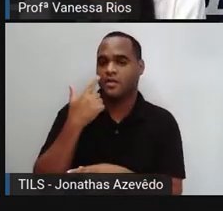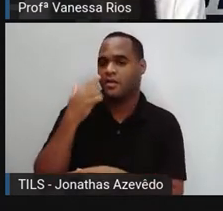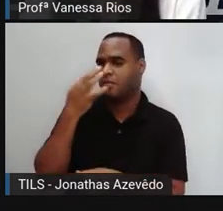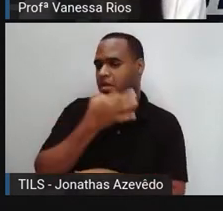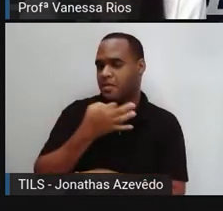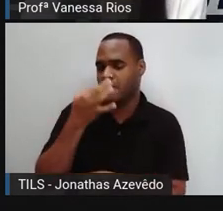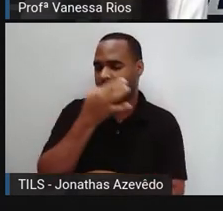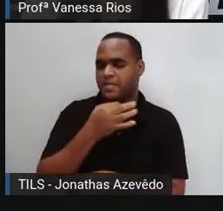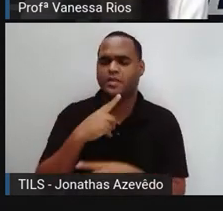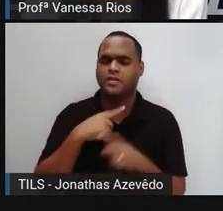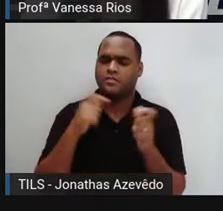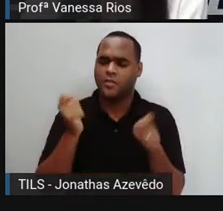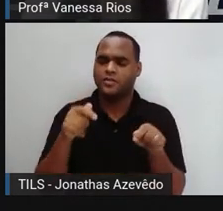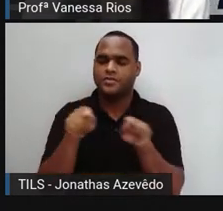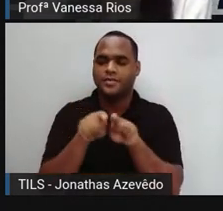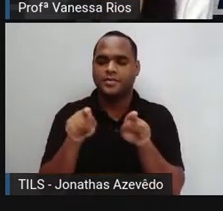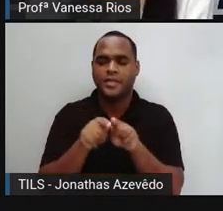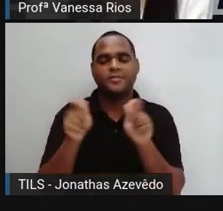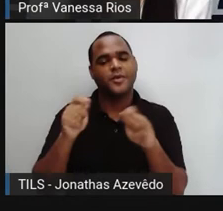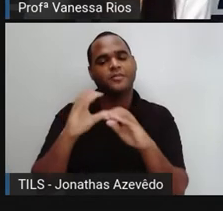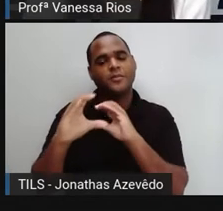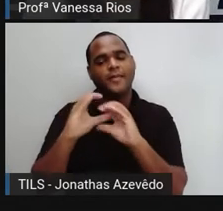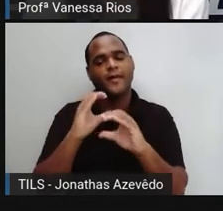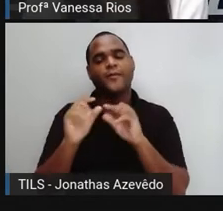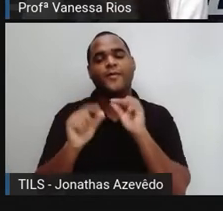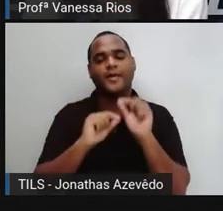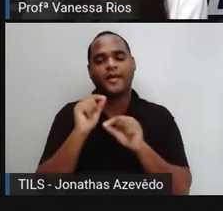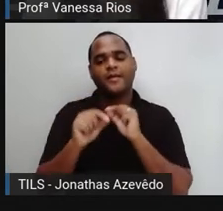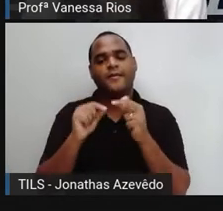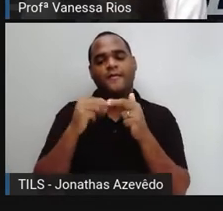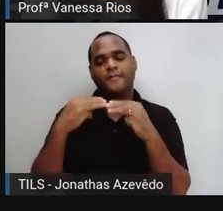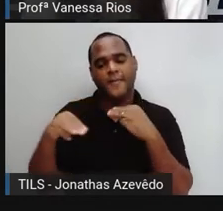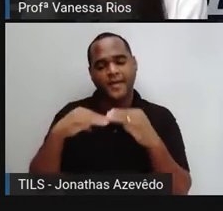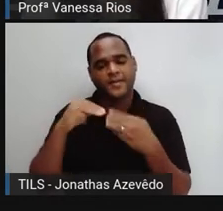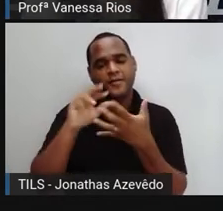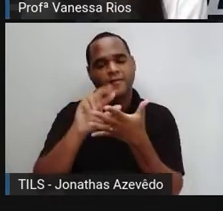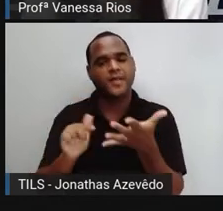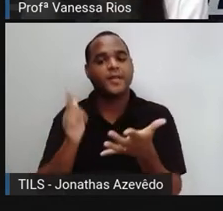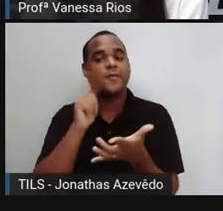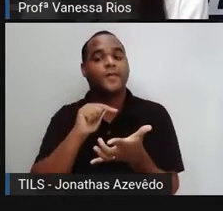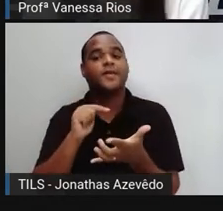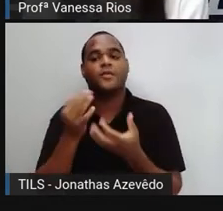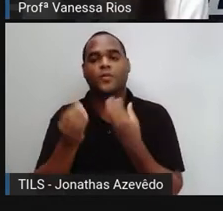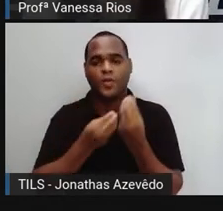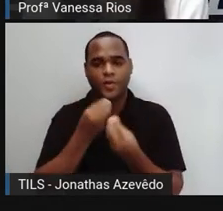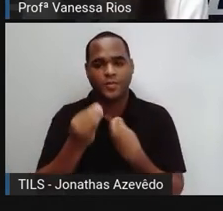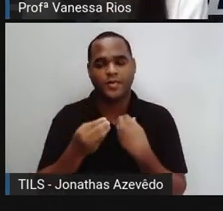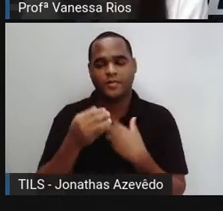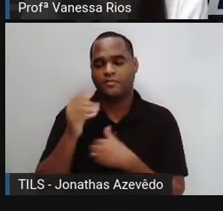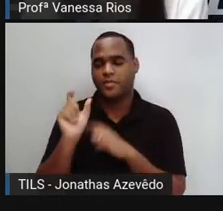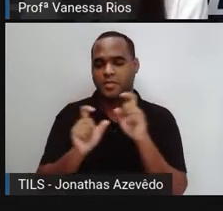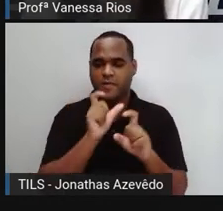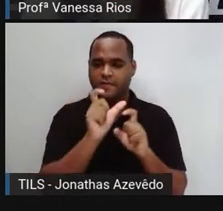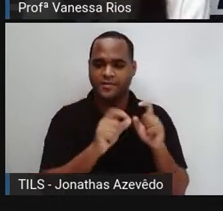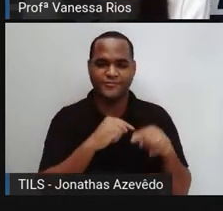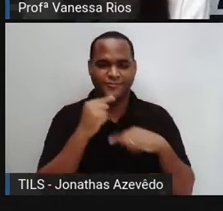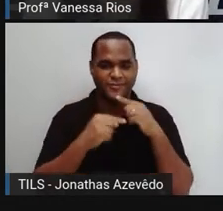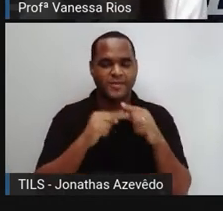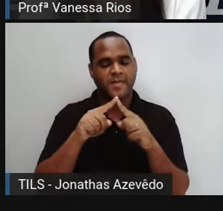mas também posso me comunicar, utilizando os mecanismos das palavras, não palavras, mas